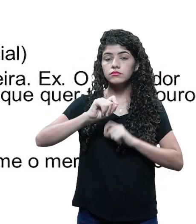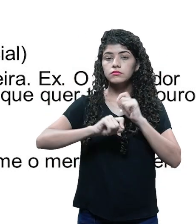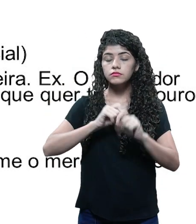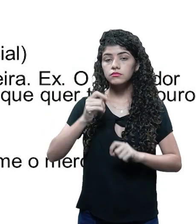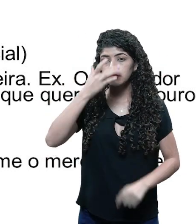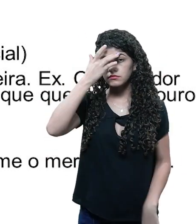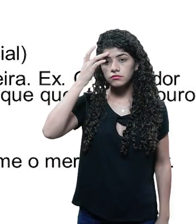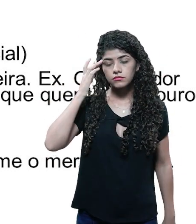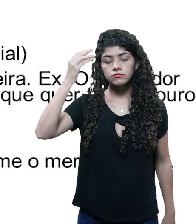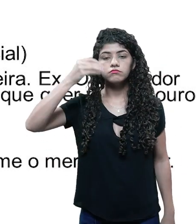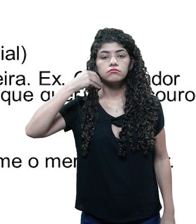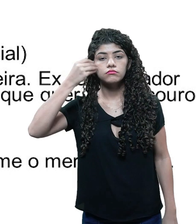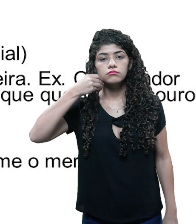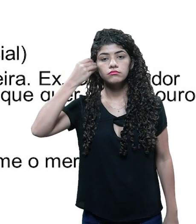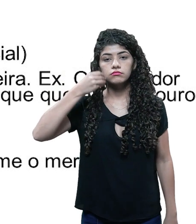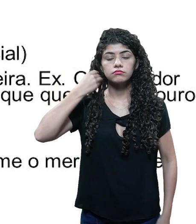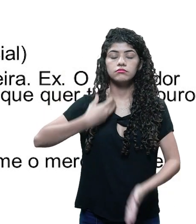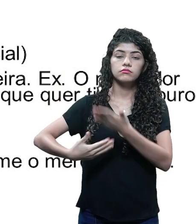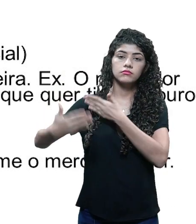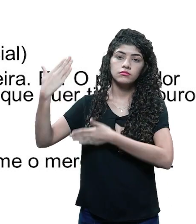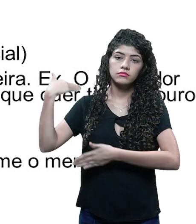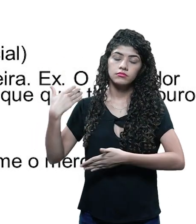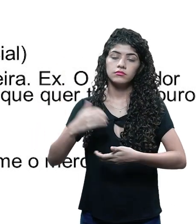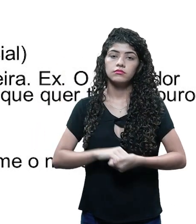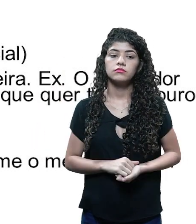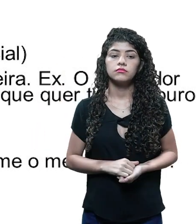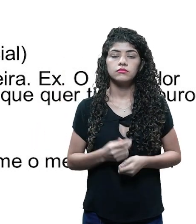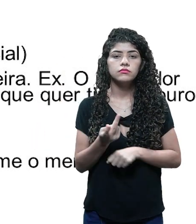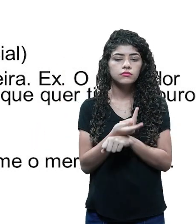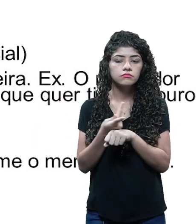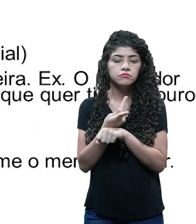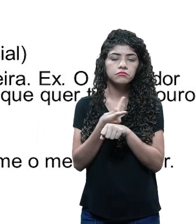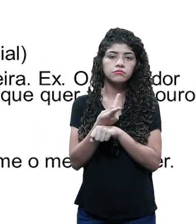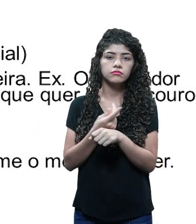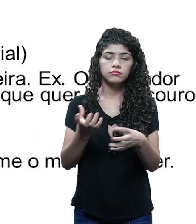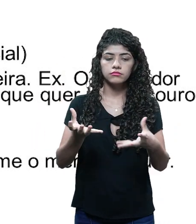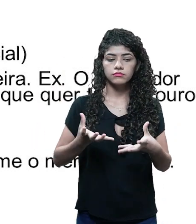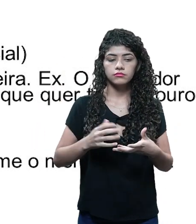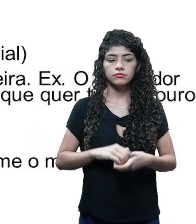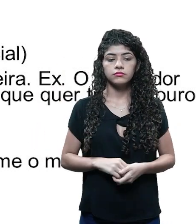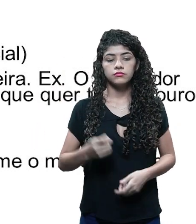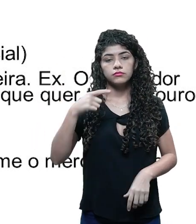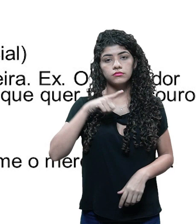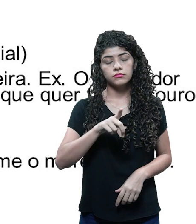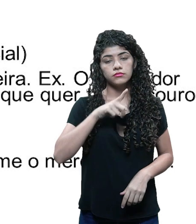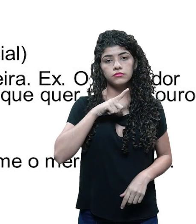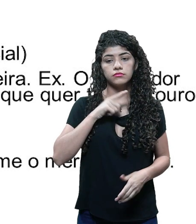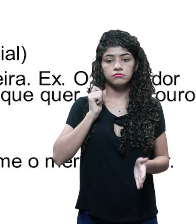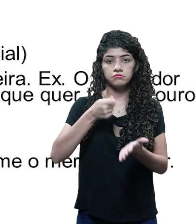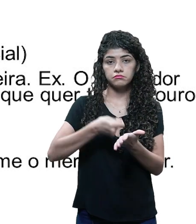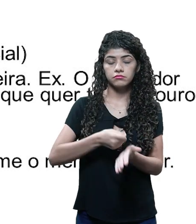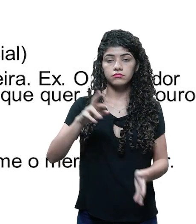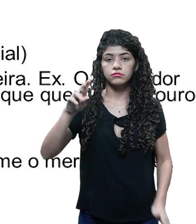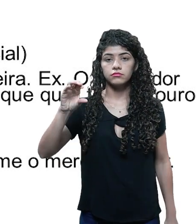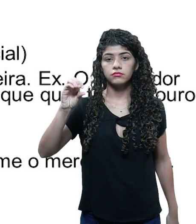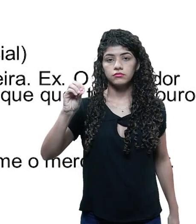com os roteiristas mais experientes, os roteiristas mais cobiçados, mais procurados. Então, você contrata um